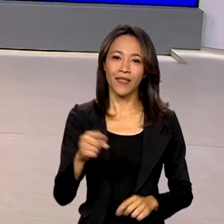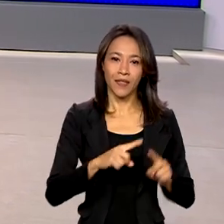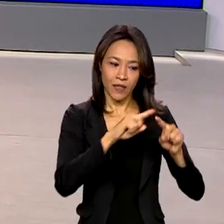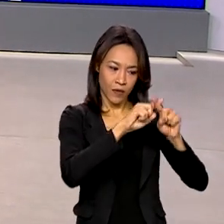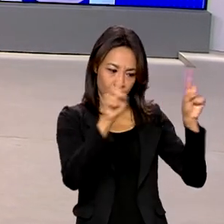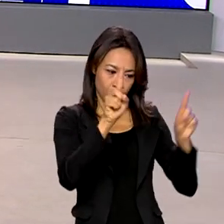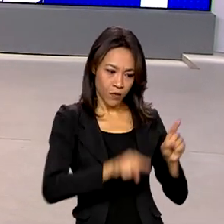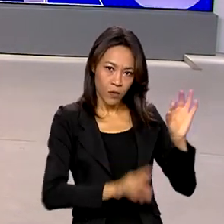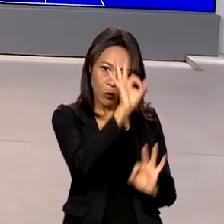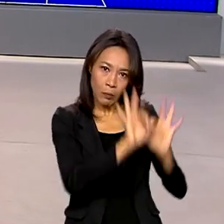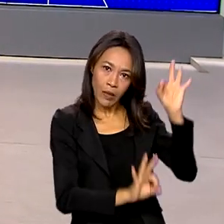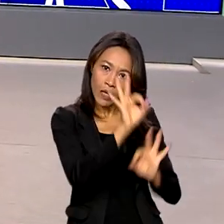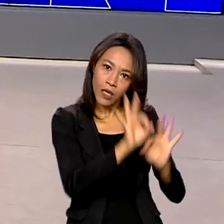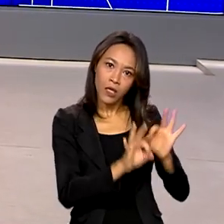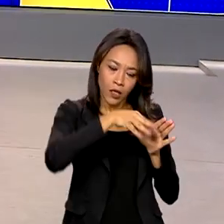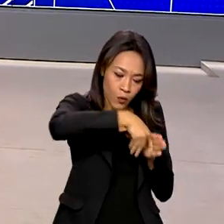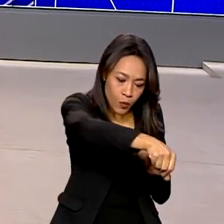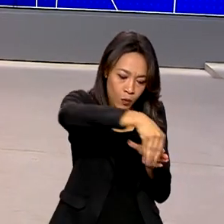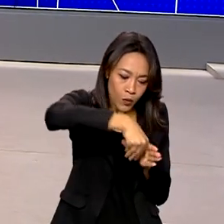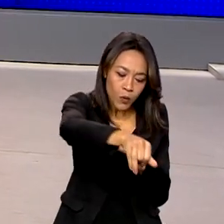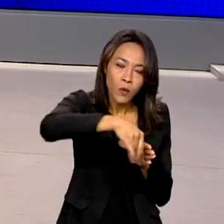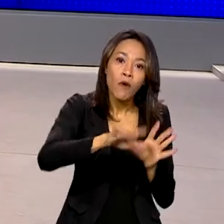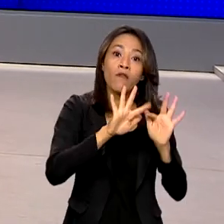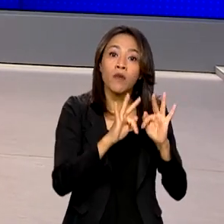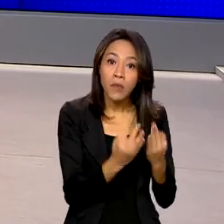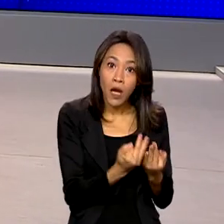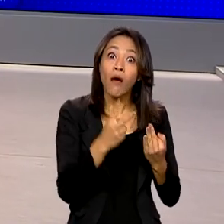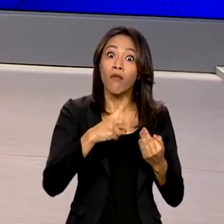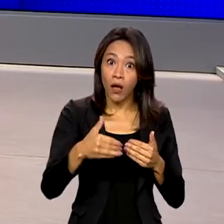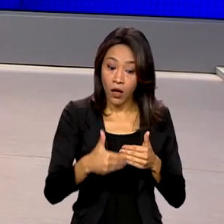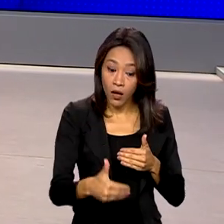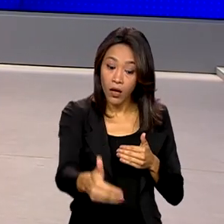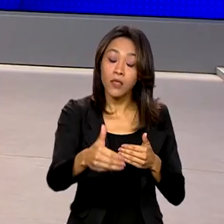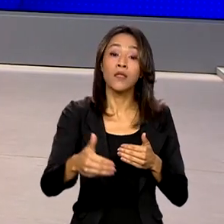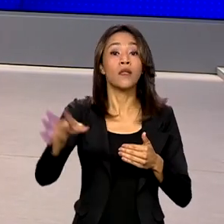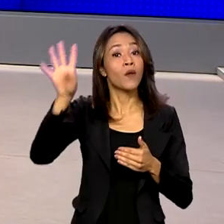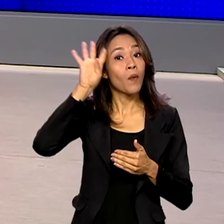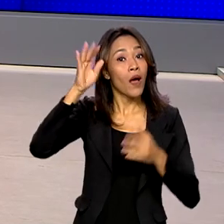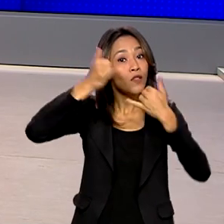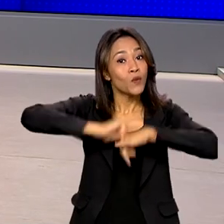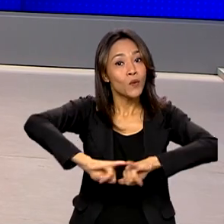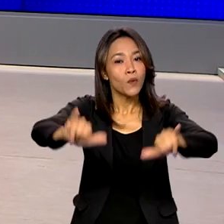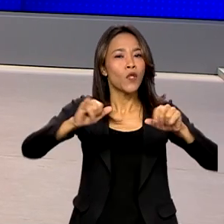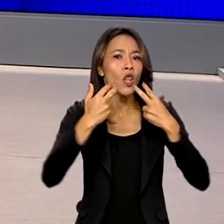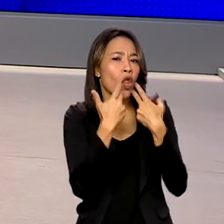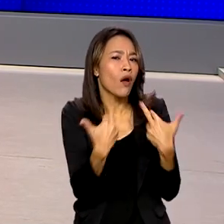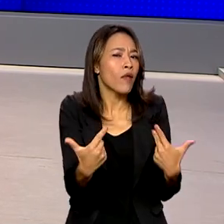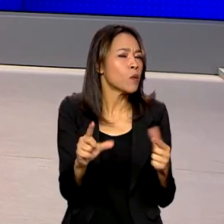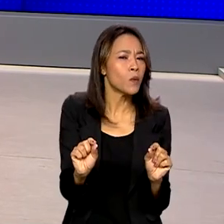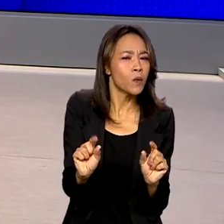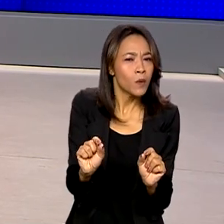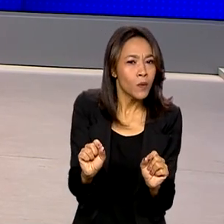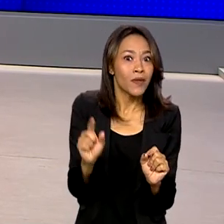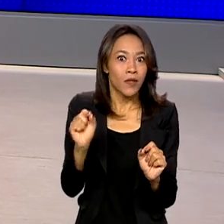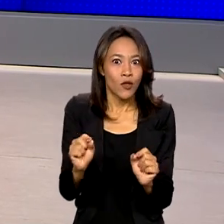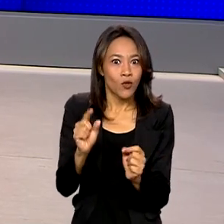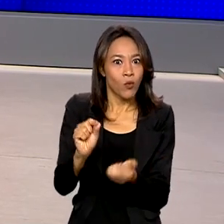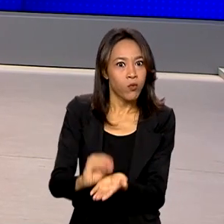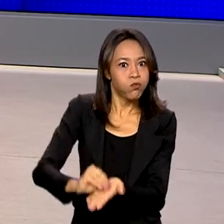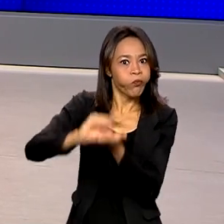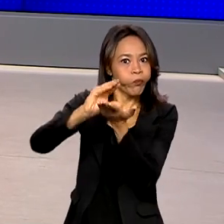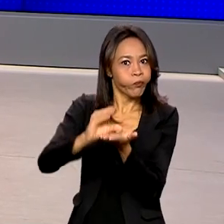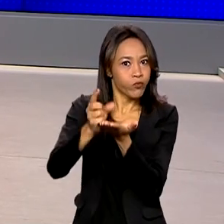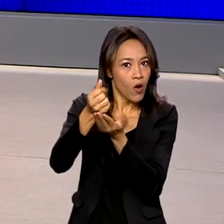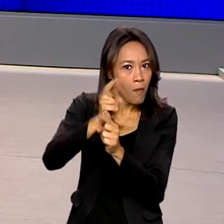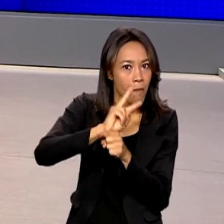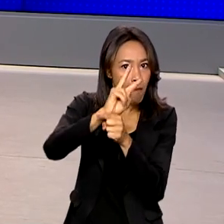O Plano Safra da Agricultura Familiar vai ser lançado nesta quarta-feira. Entre as novidades estão o volume de crédito do